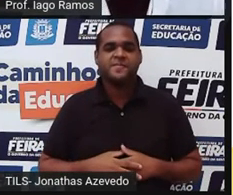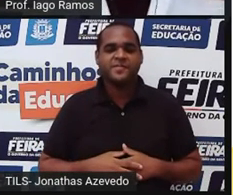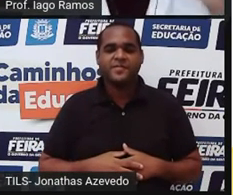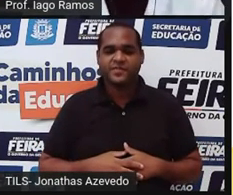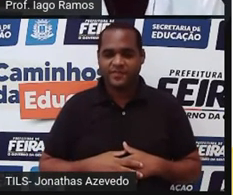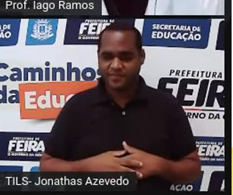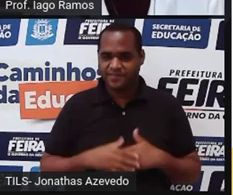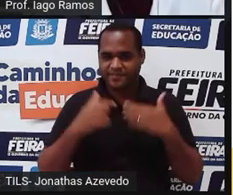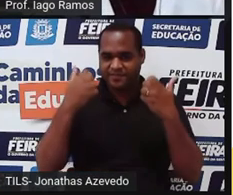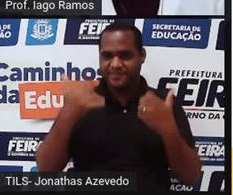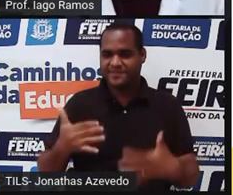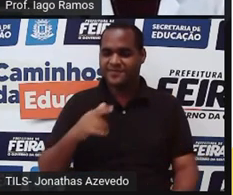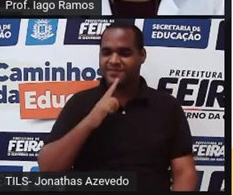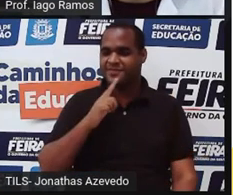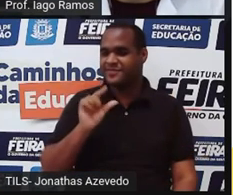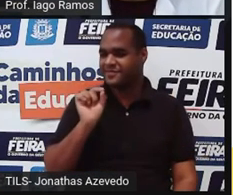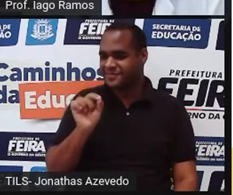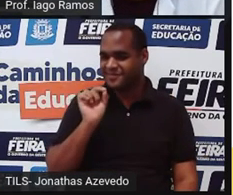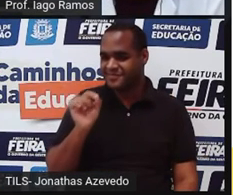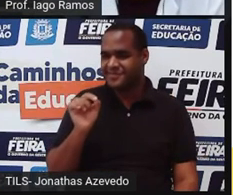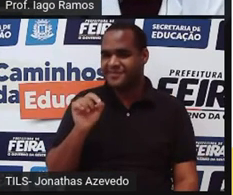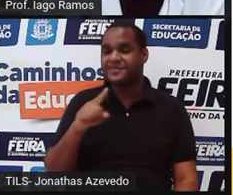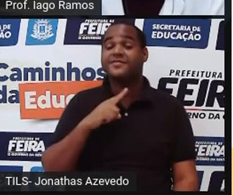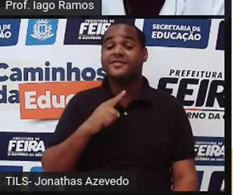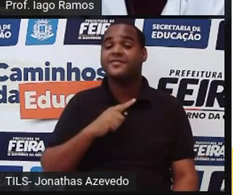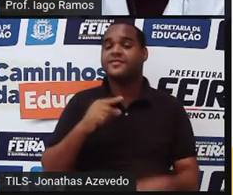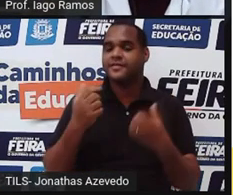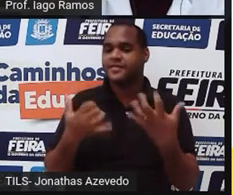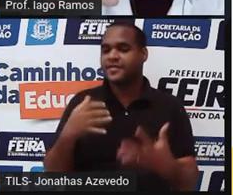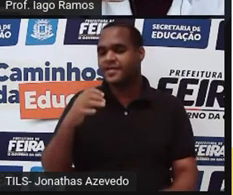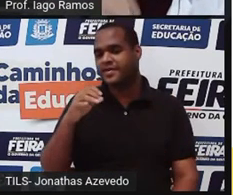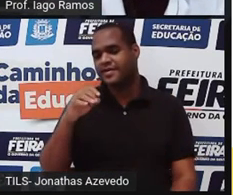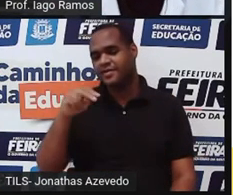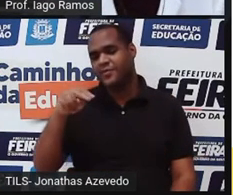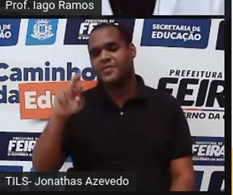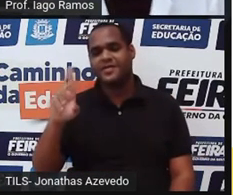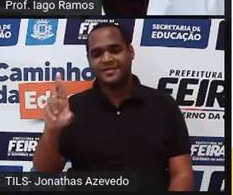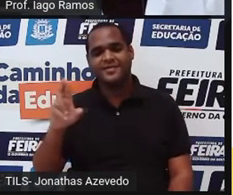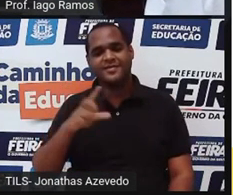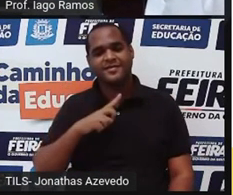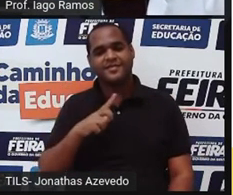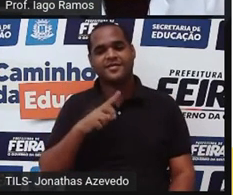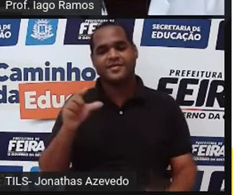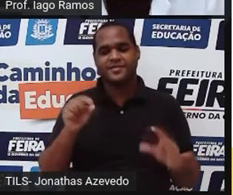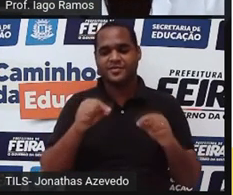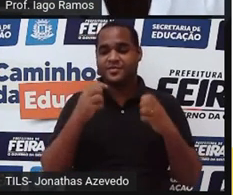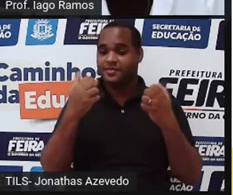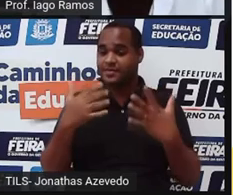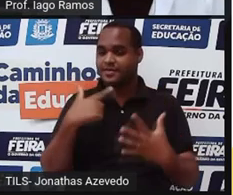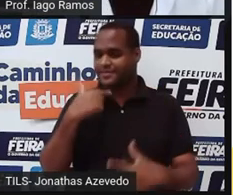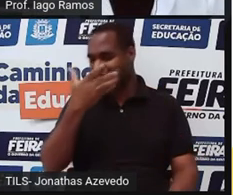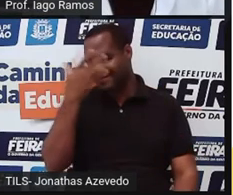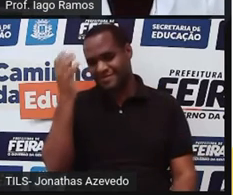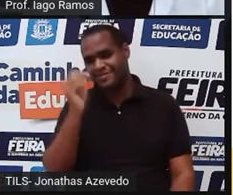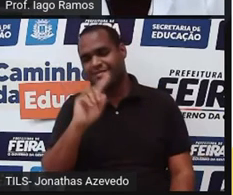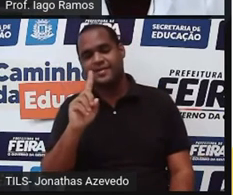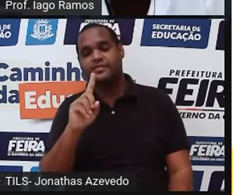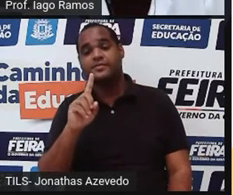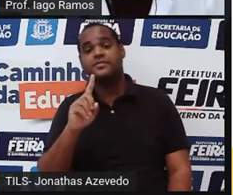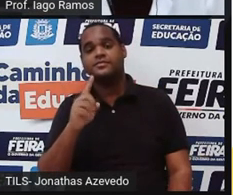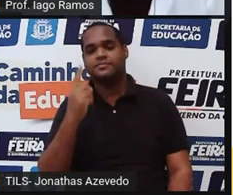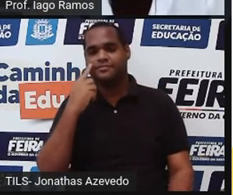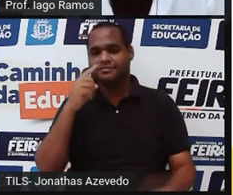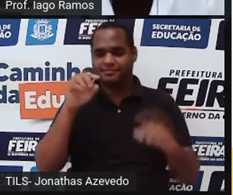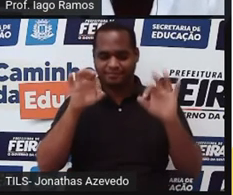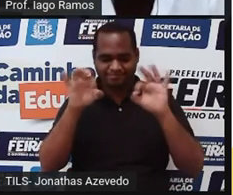Bom, e lá na aula dos números racionais, eu trouxe esse esquema aí aí é pra você não esquecer, né? E o esquema diz o